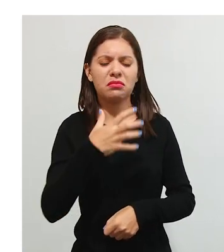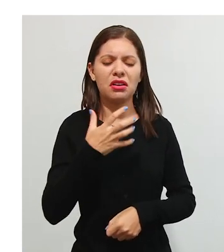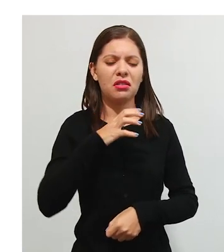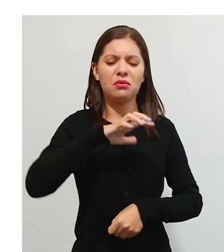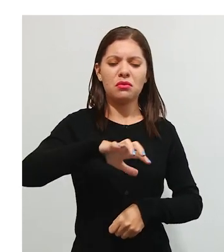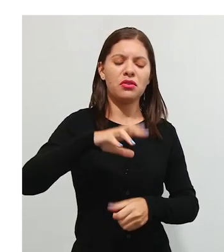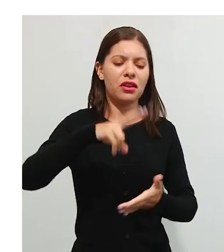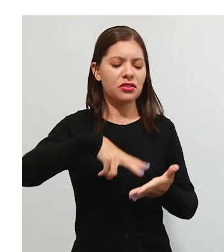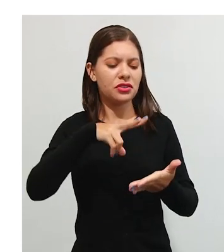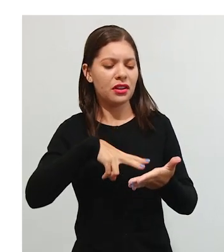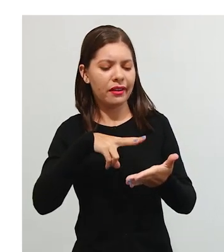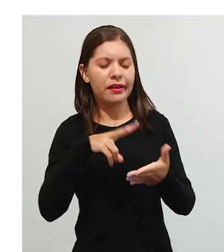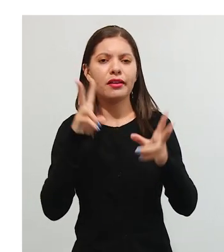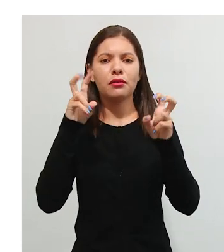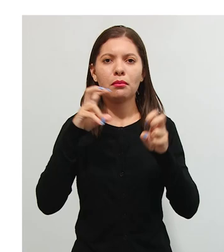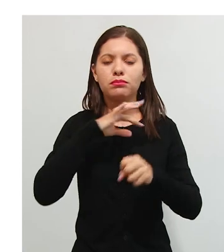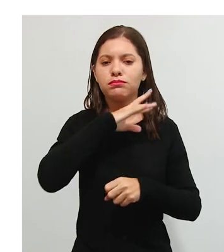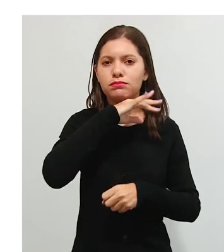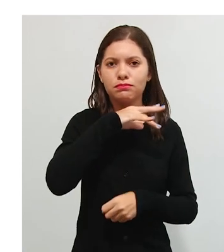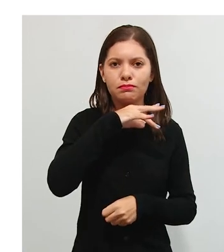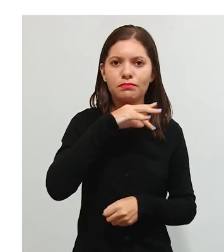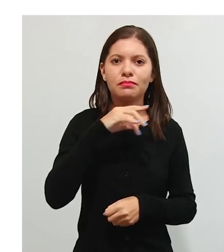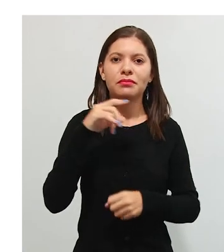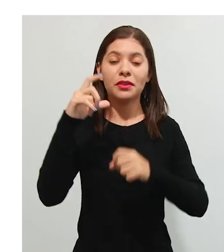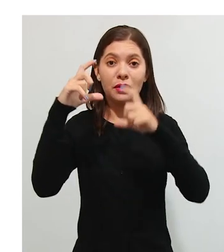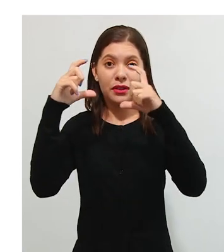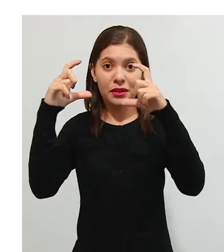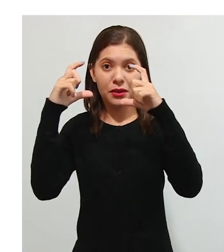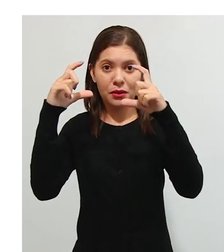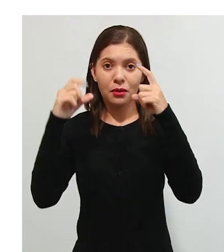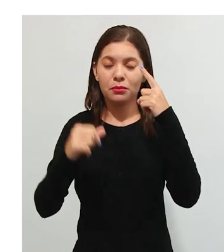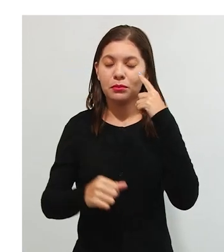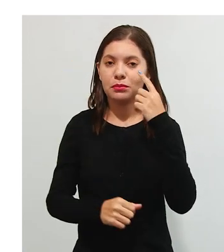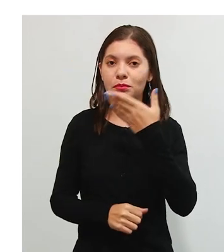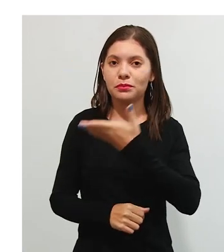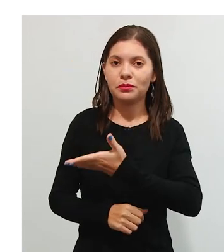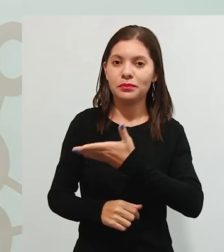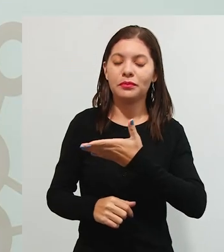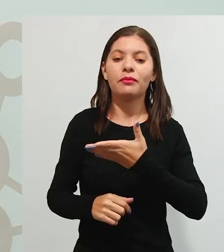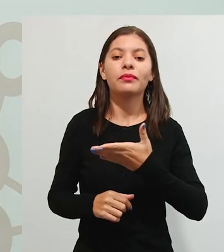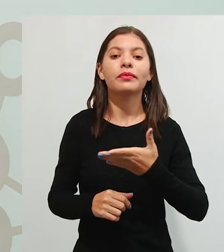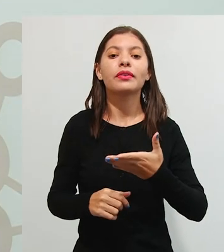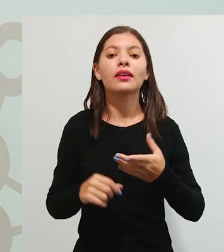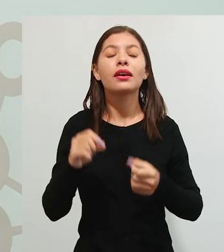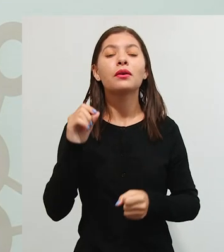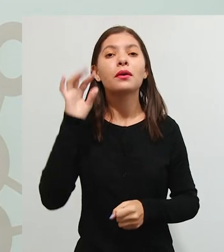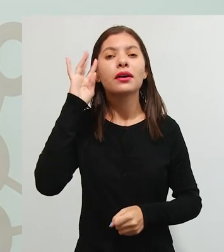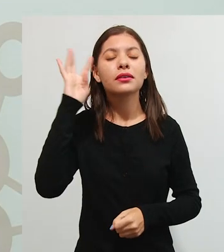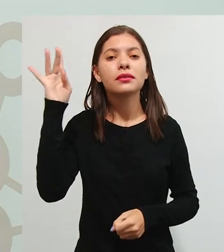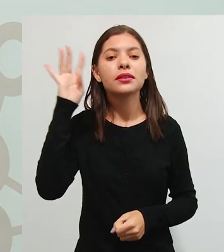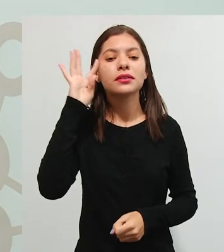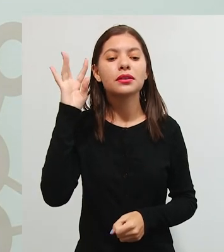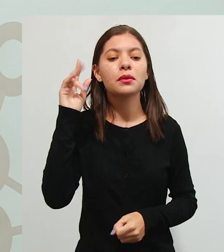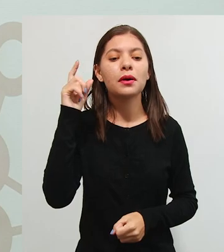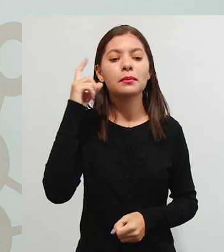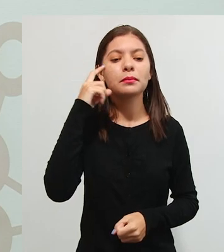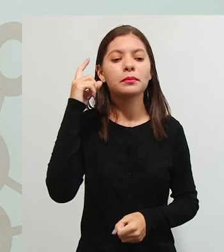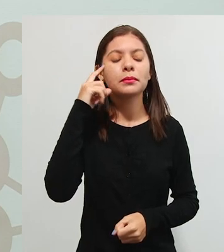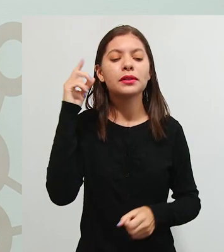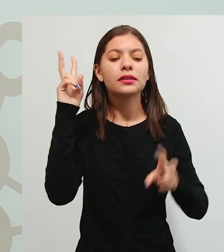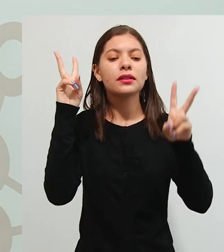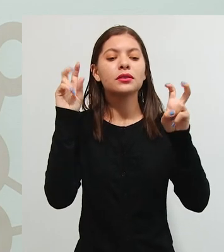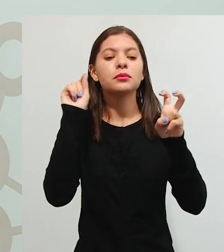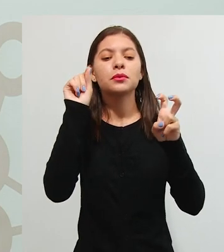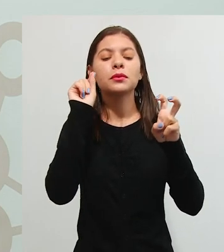sobre dinossauros. Então, com essa tirinha, a gente quer ajudar aqui a nossa reflexão a pensar